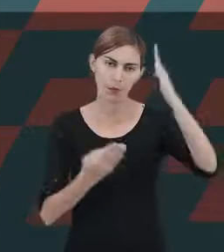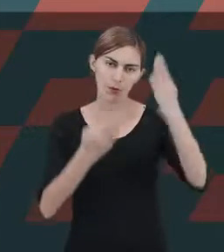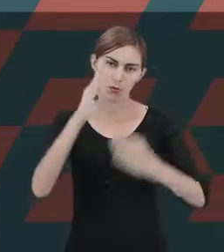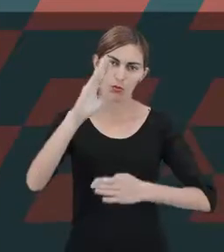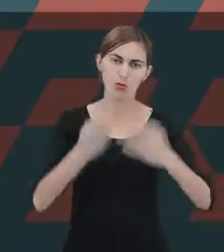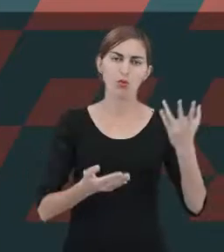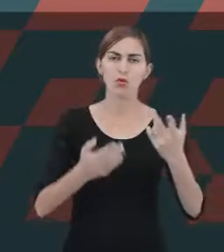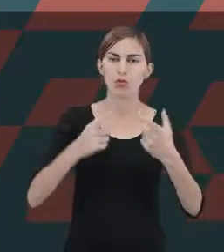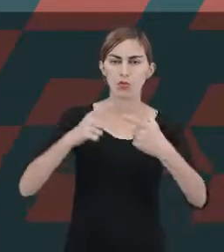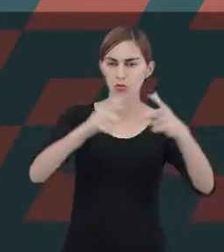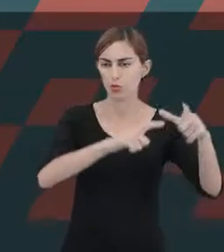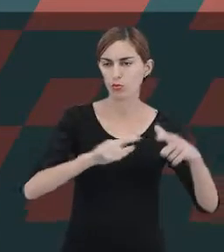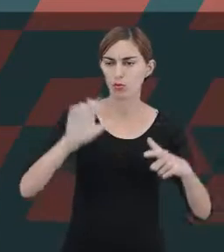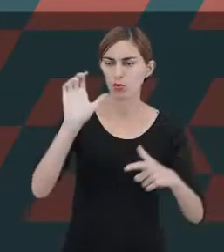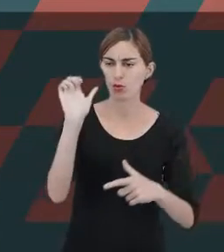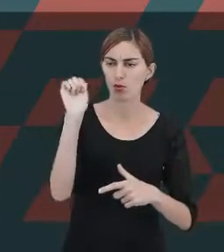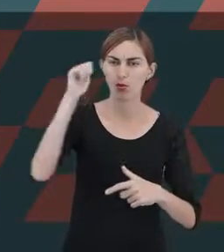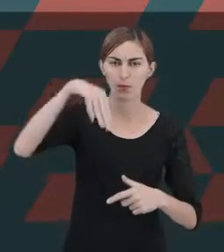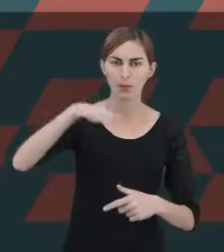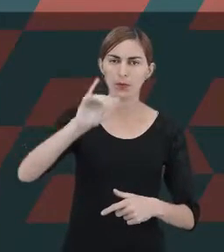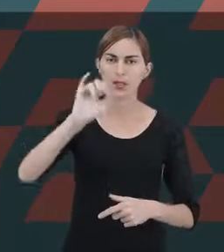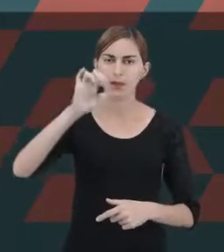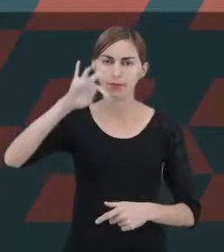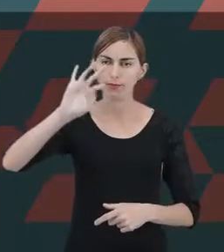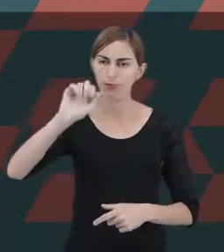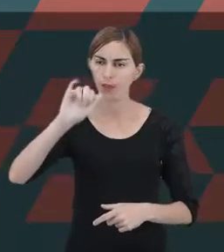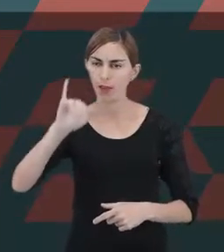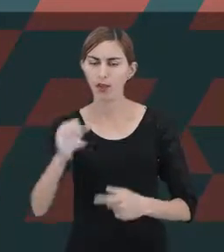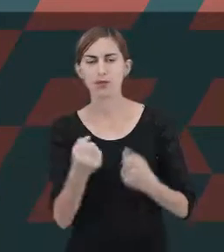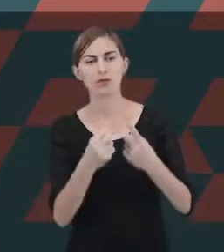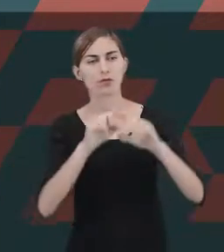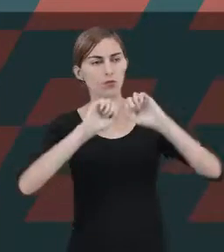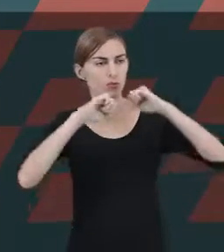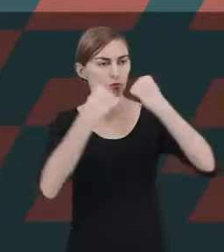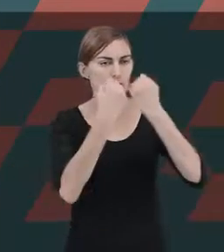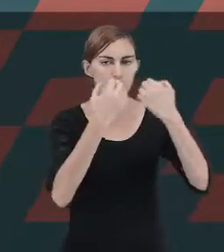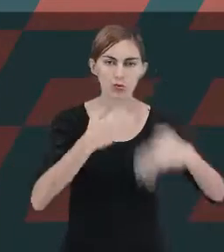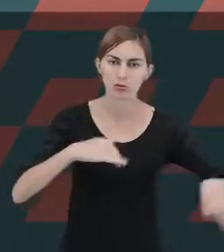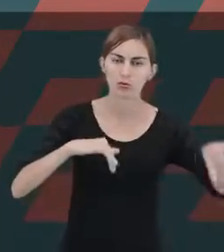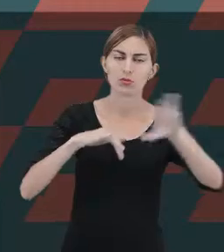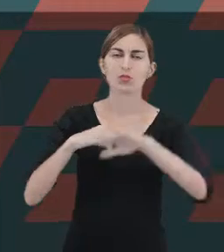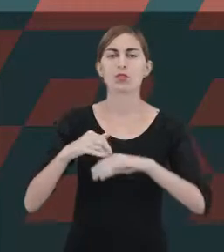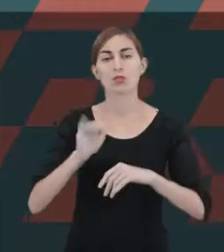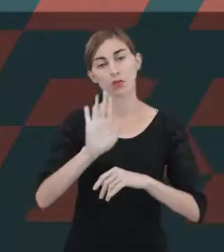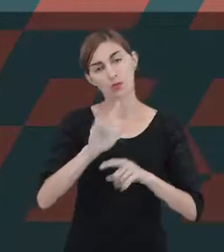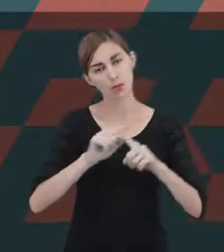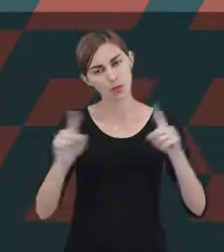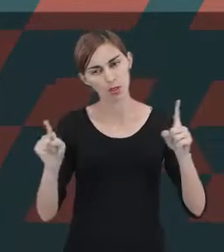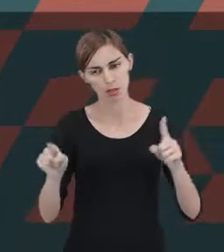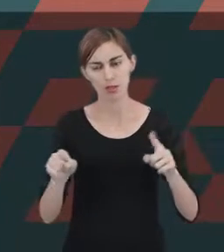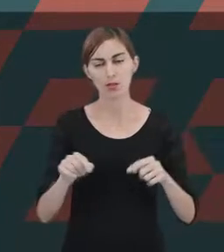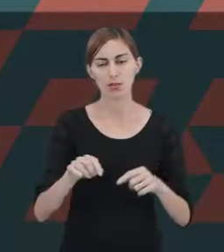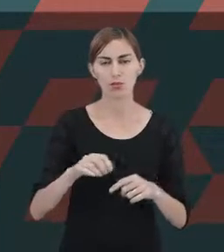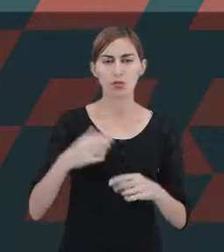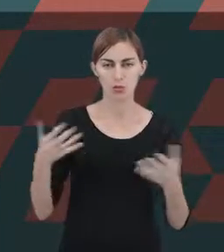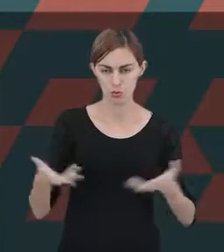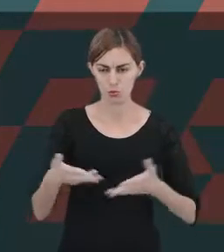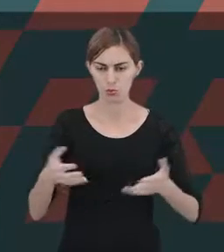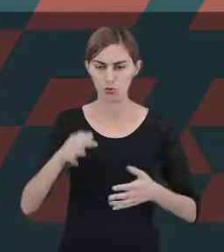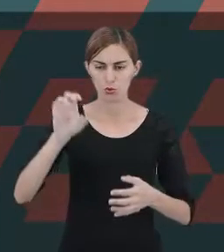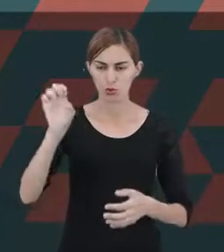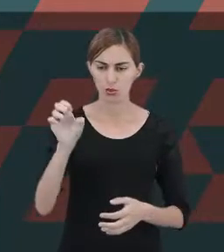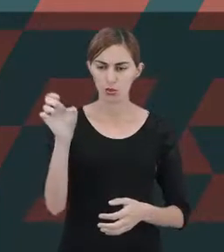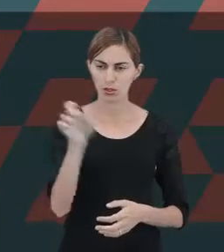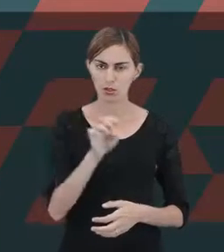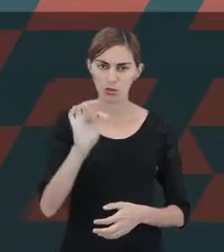ambientais, muito menos os fatores sociais. Mas, nessa estruturação contemporânea, a criança,